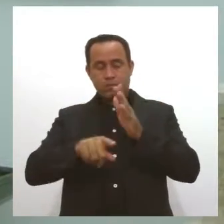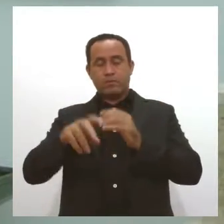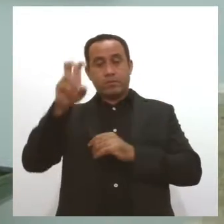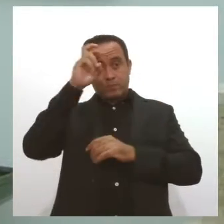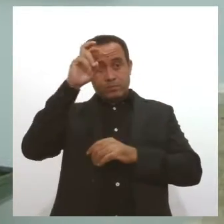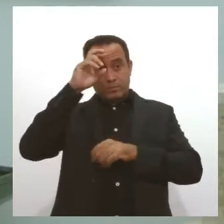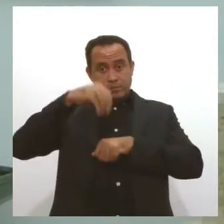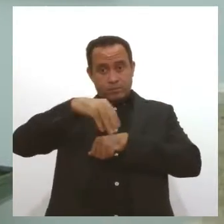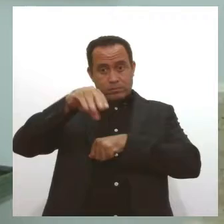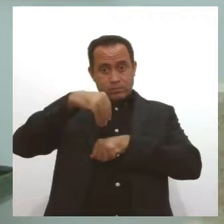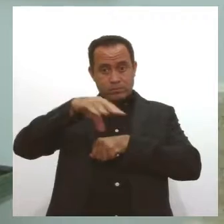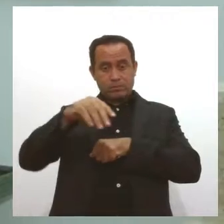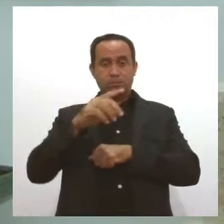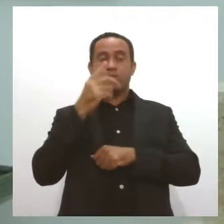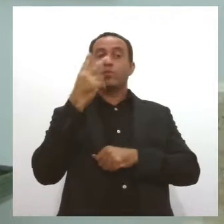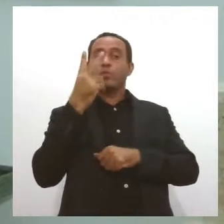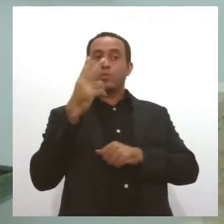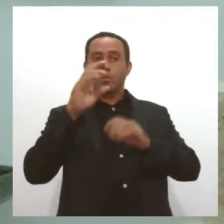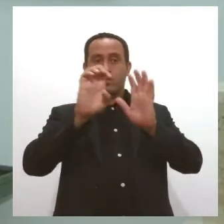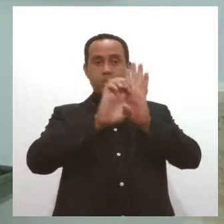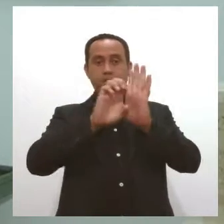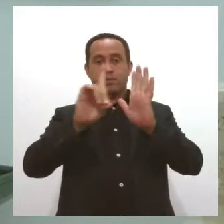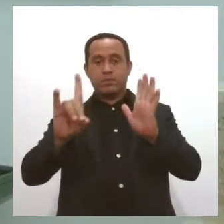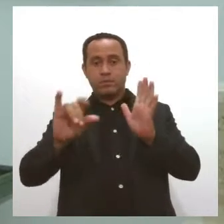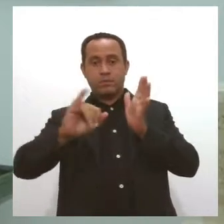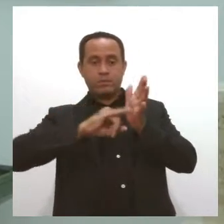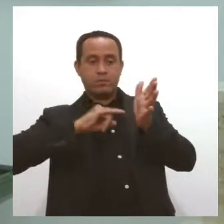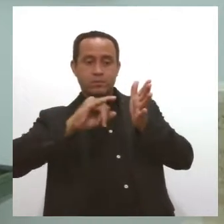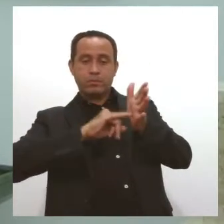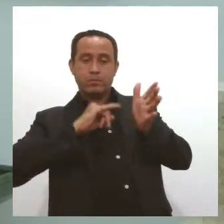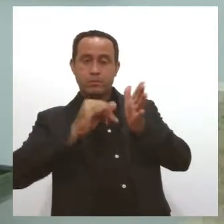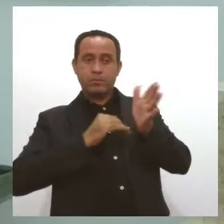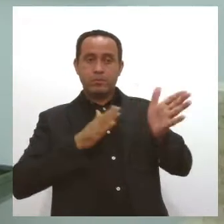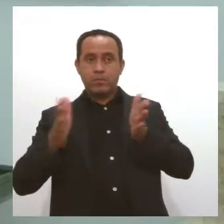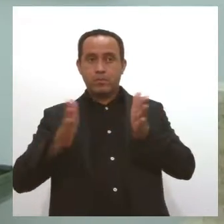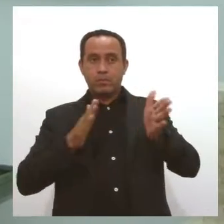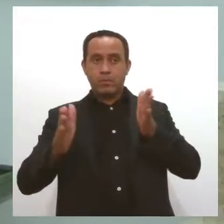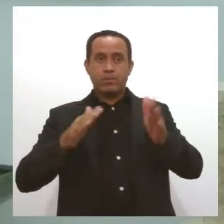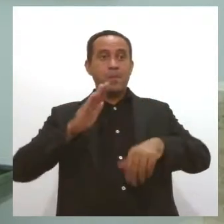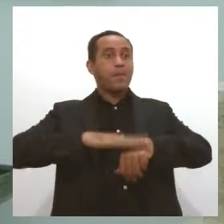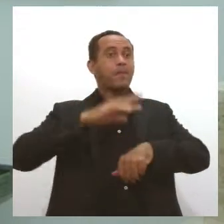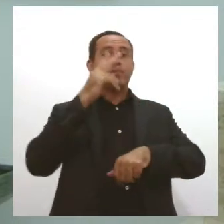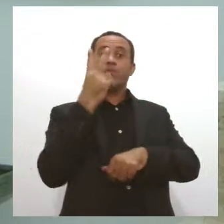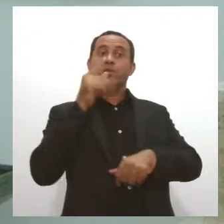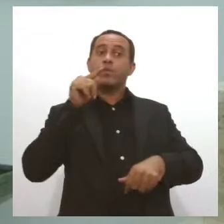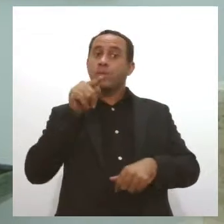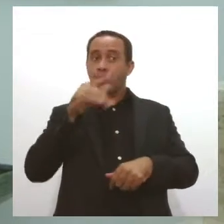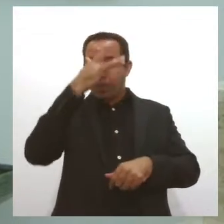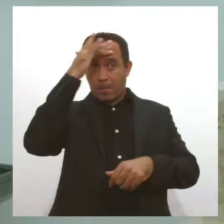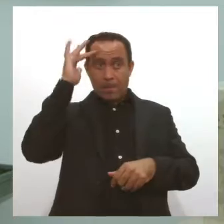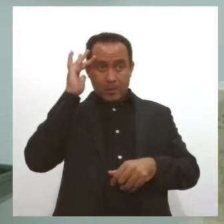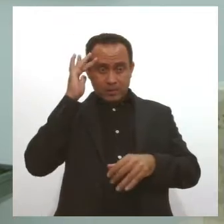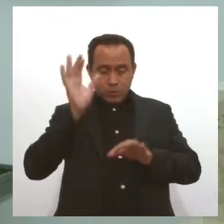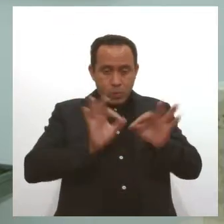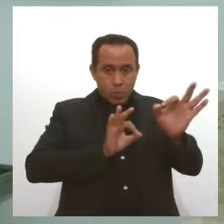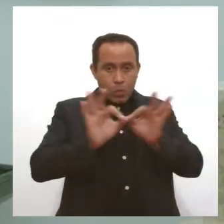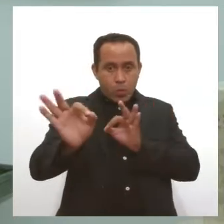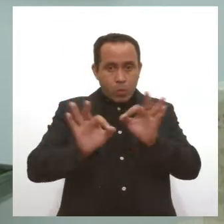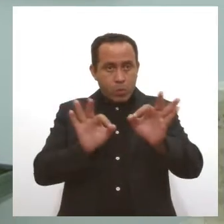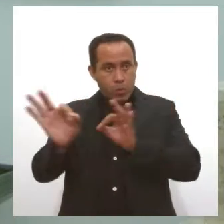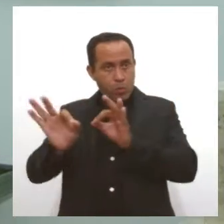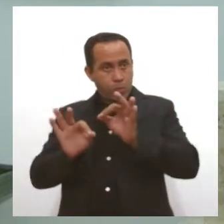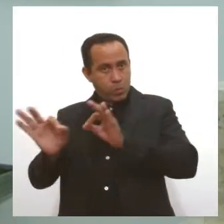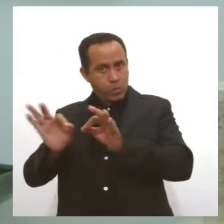18, dois editais para a contratação temporária de mais de duas mil pessoas para trabalhar na organização e na